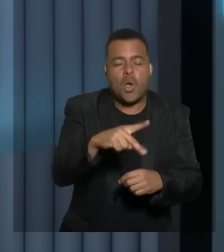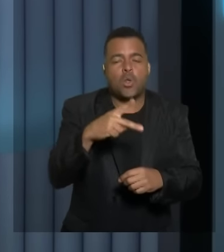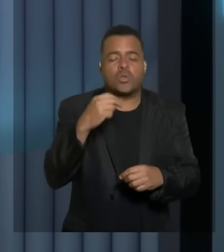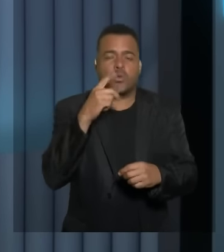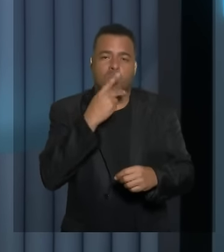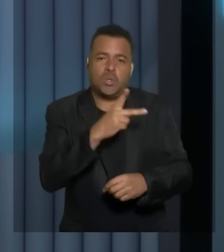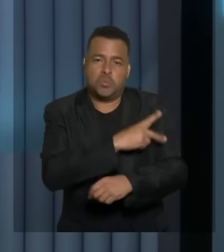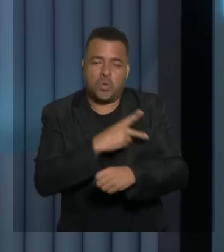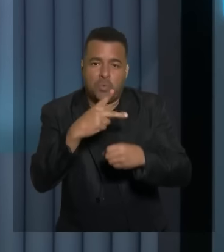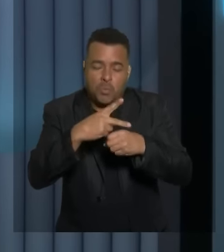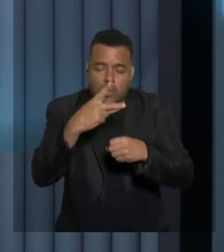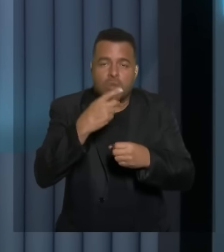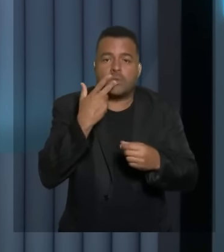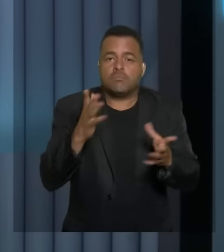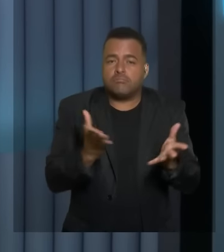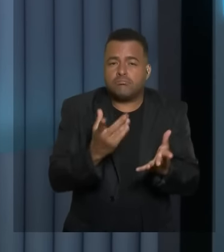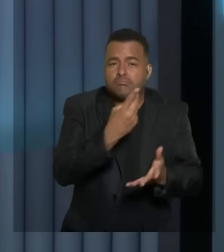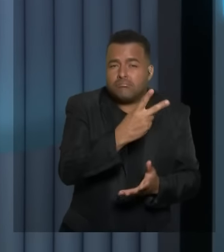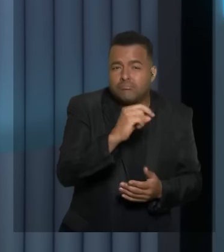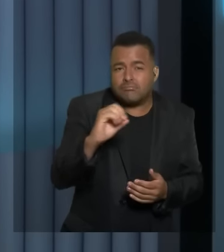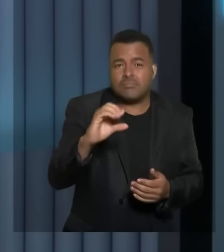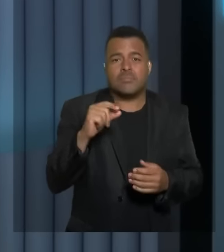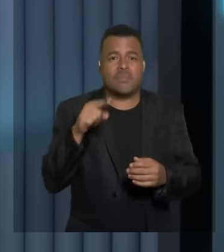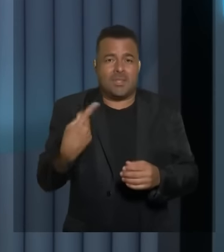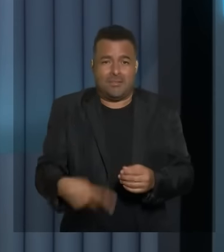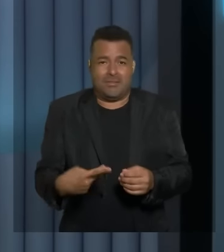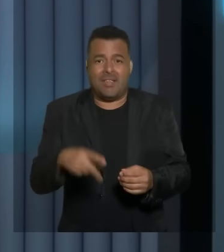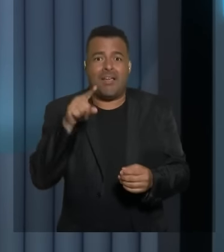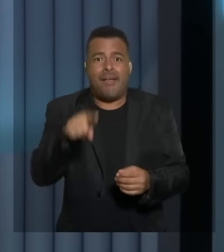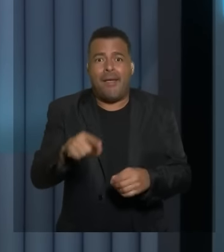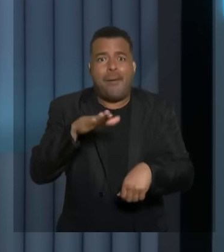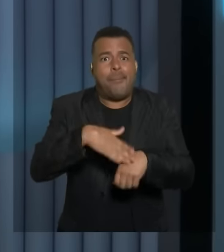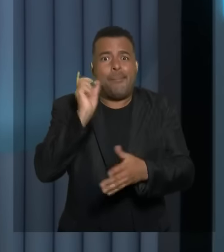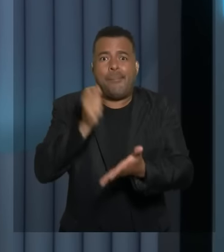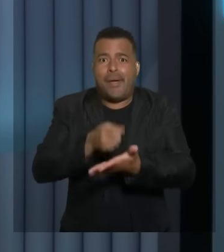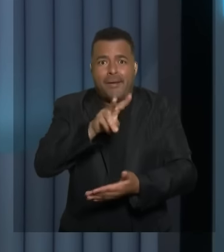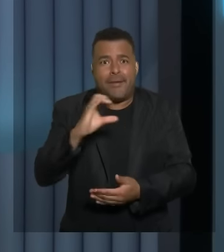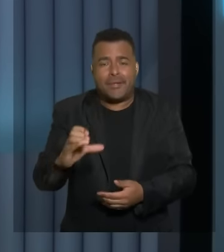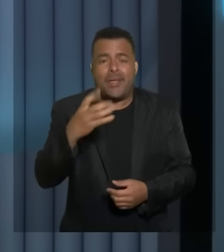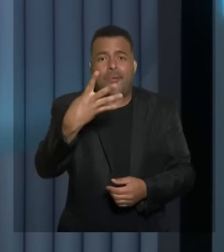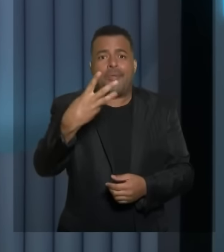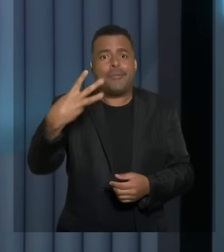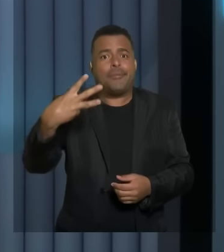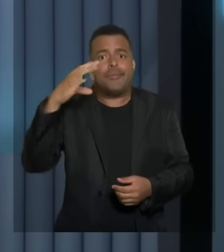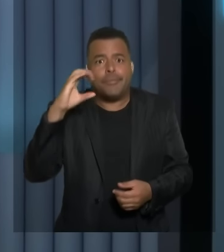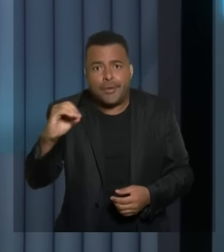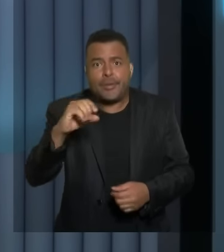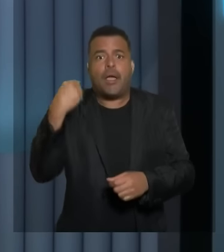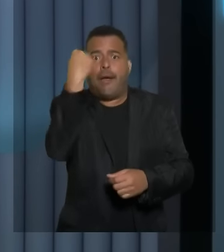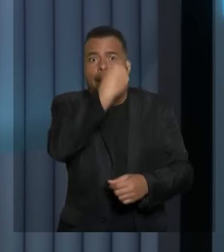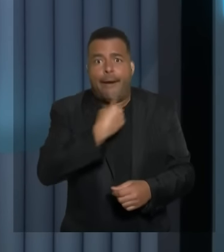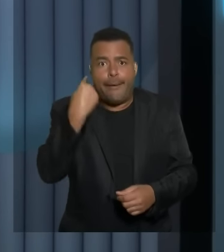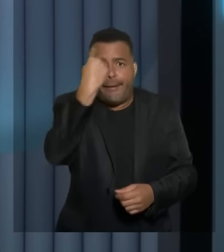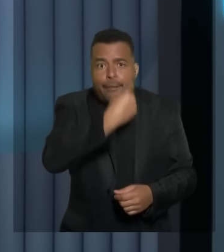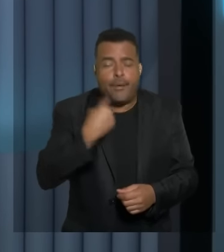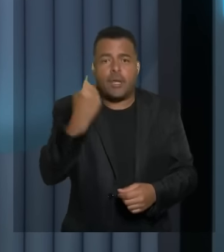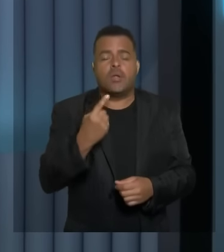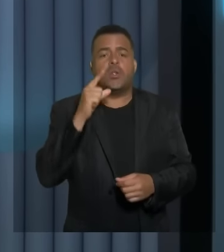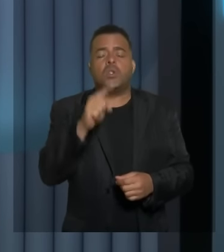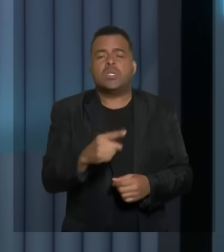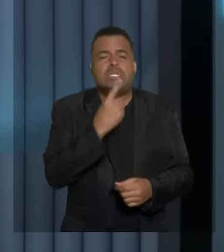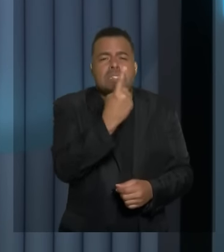a média de 203 reais vitória da conquista paga 430 candidata isso quer dizer que a gente paga